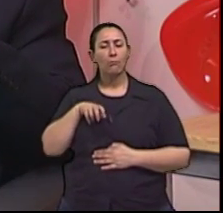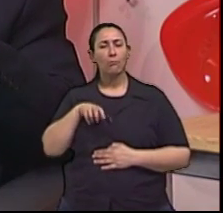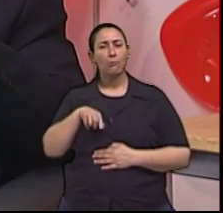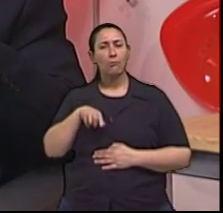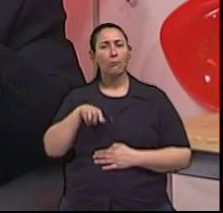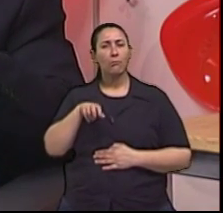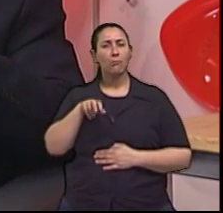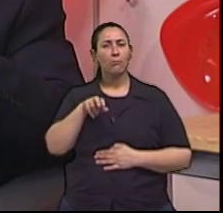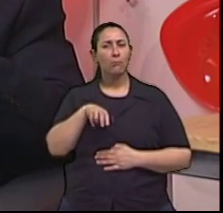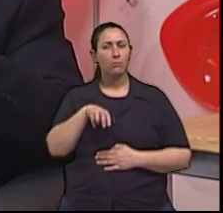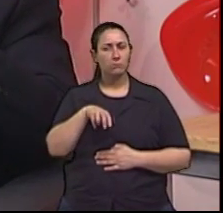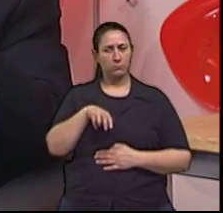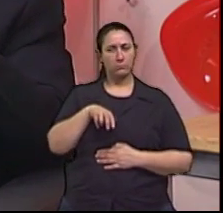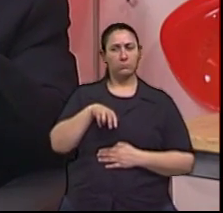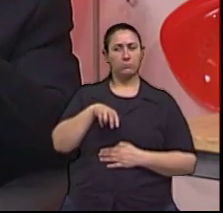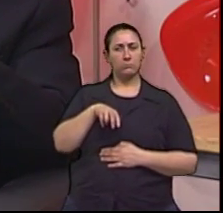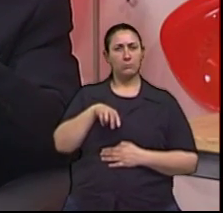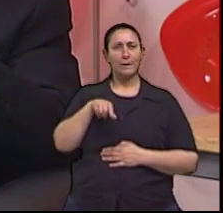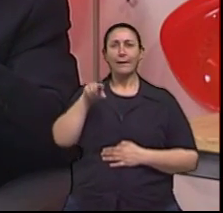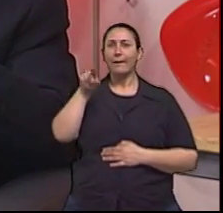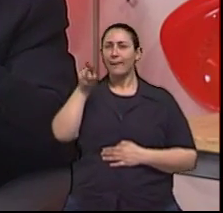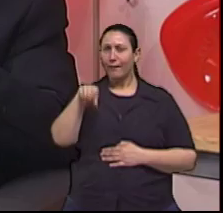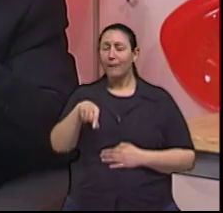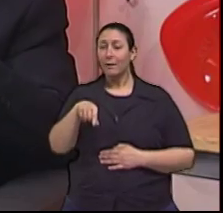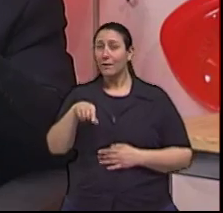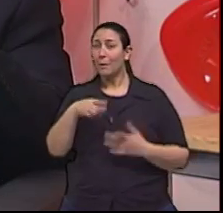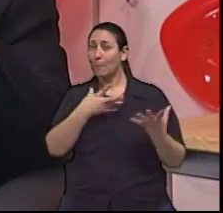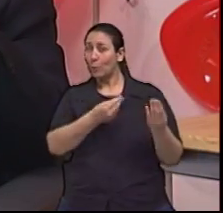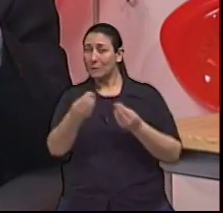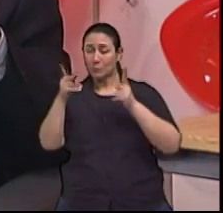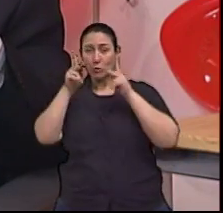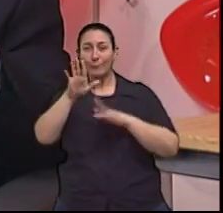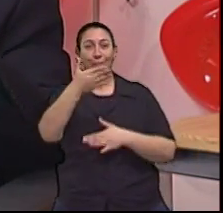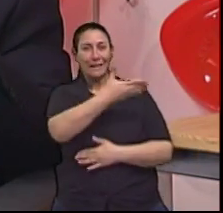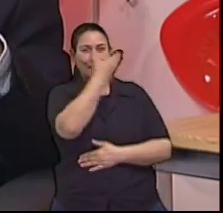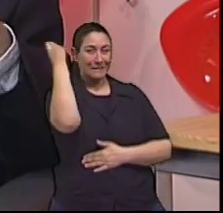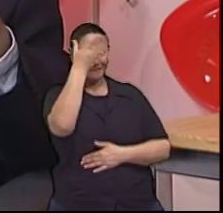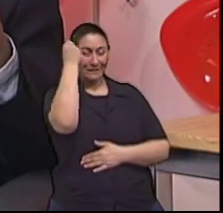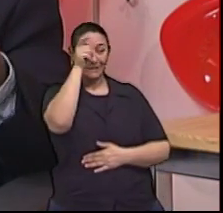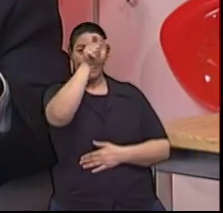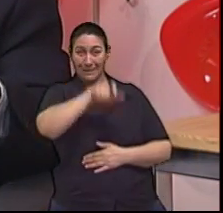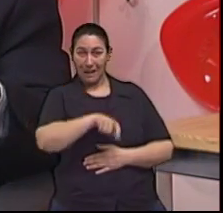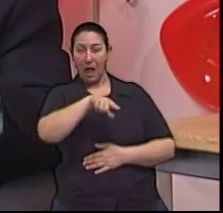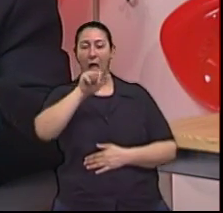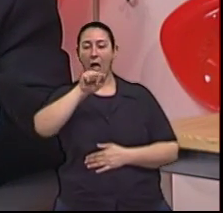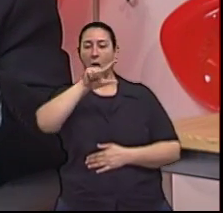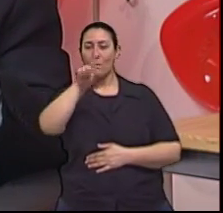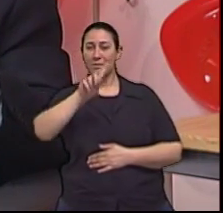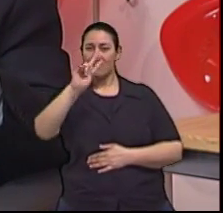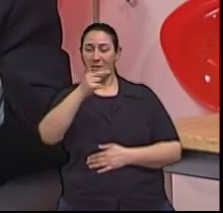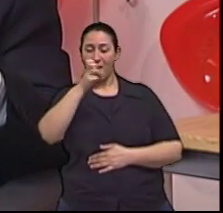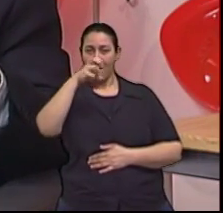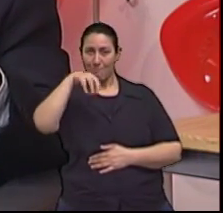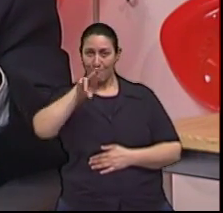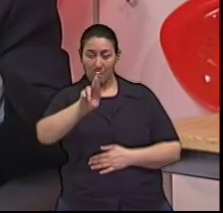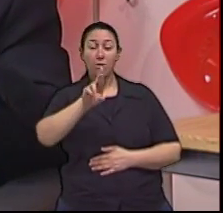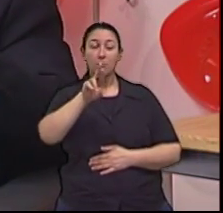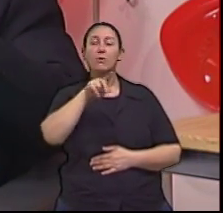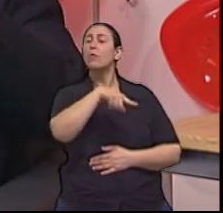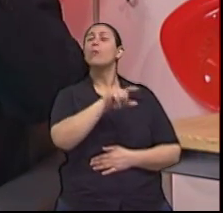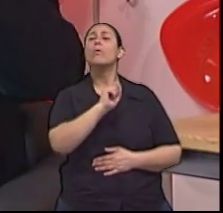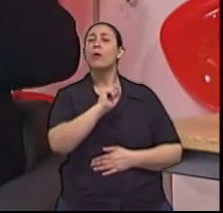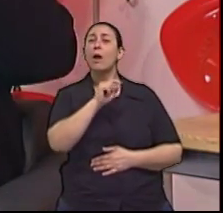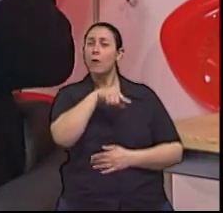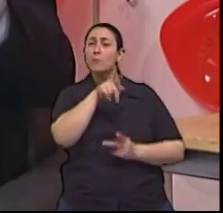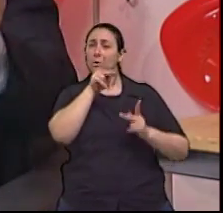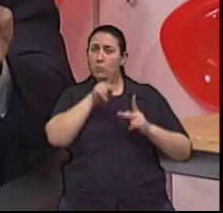que nós chamamos de apraxia de marcha. Os pacientes com Alzheimer, eles vão, se fizerem isso, vão começar a caminhar com os